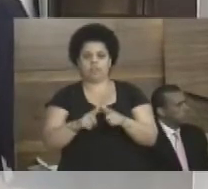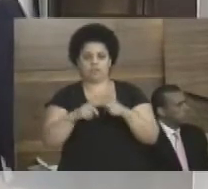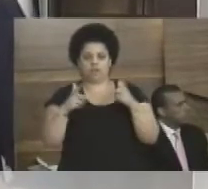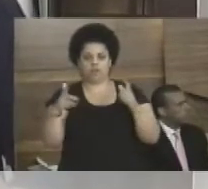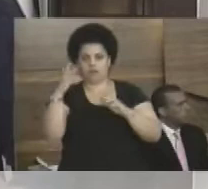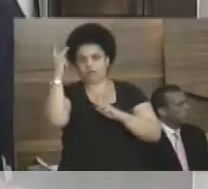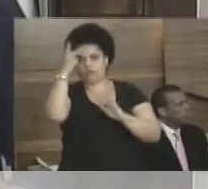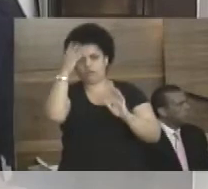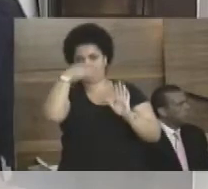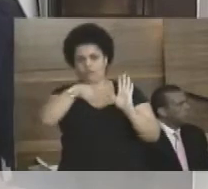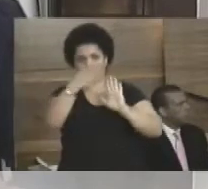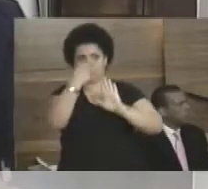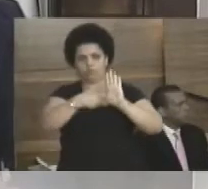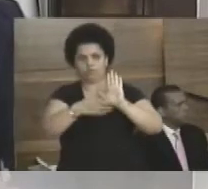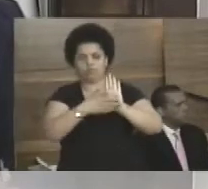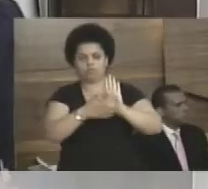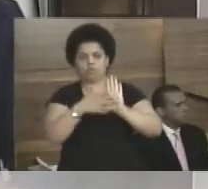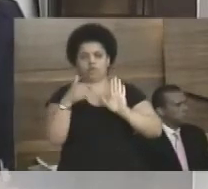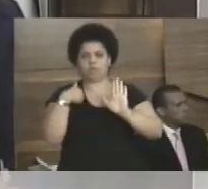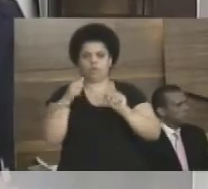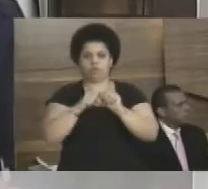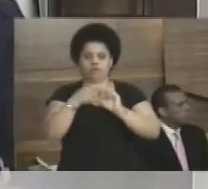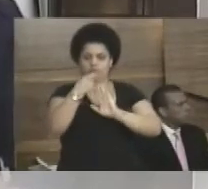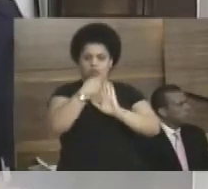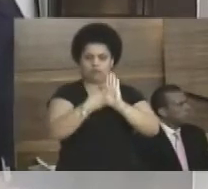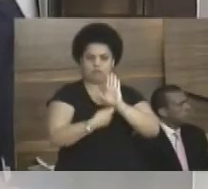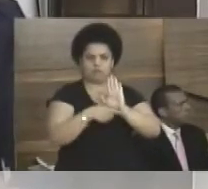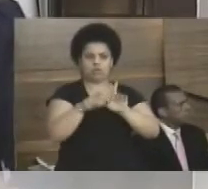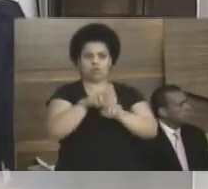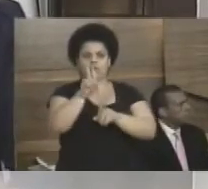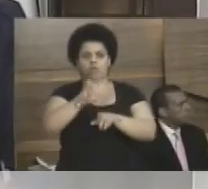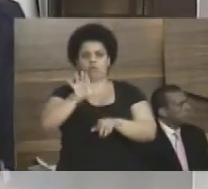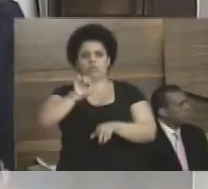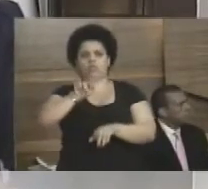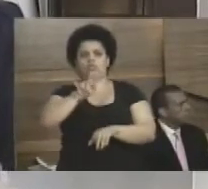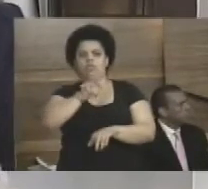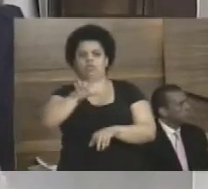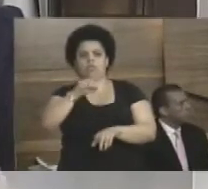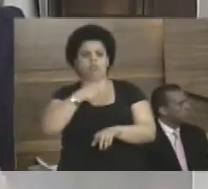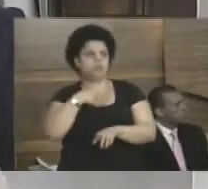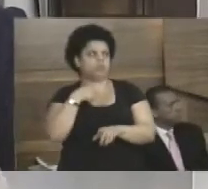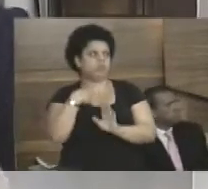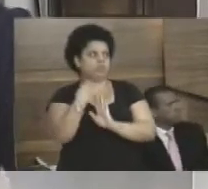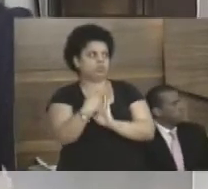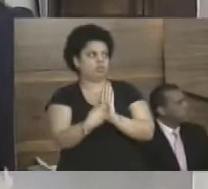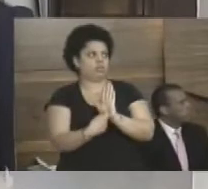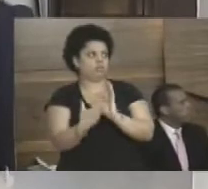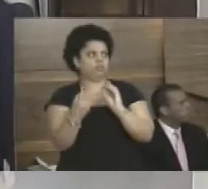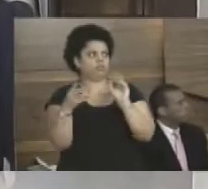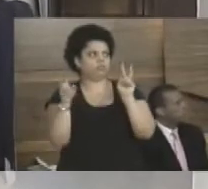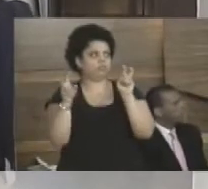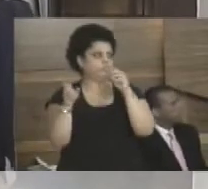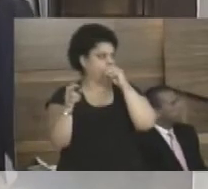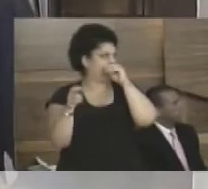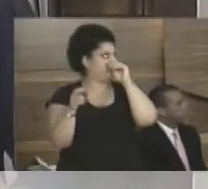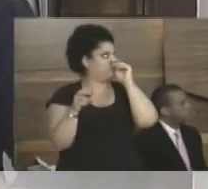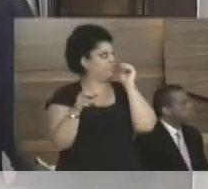pareceres sou eu. Eu fico como relatora. E de uso campeão não foi diferente. eu fui relatora em muitas das matérias.